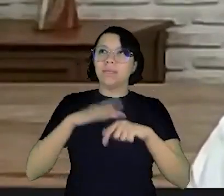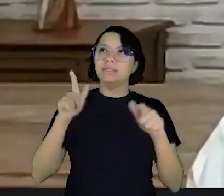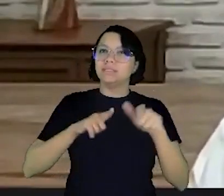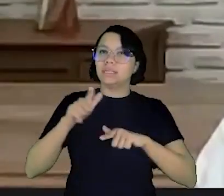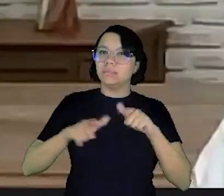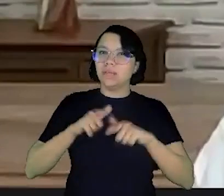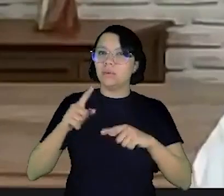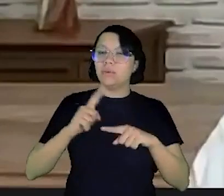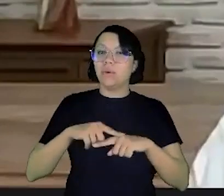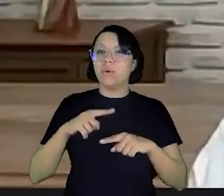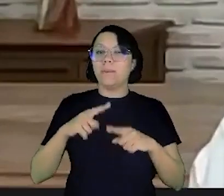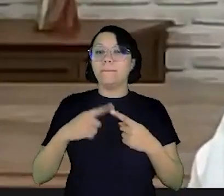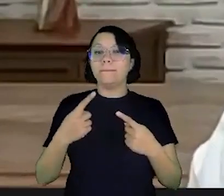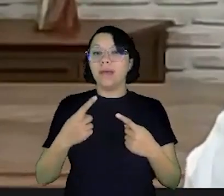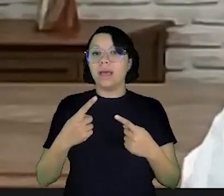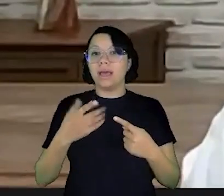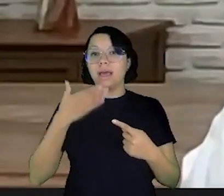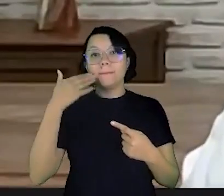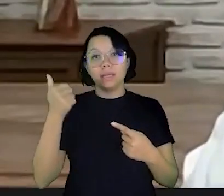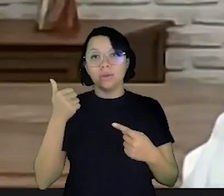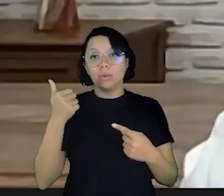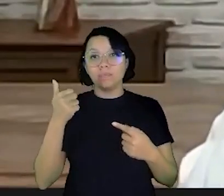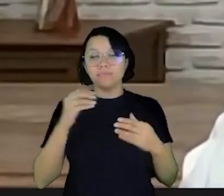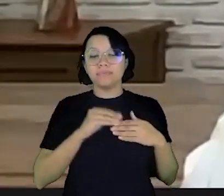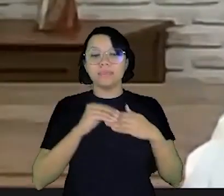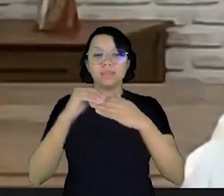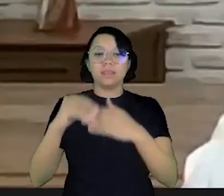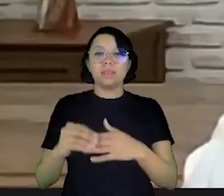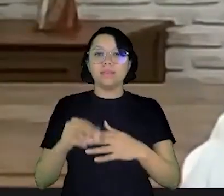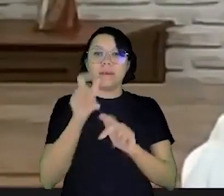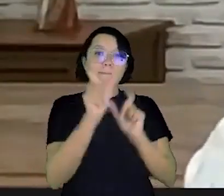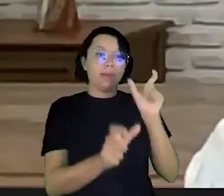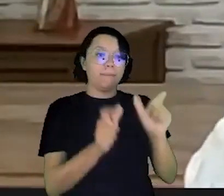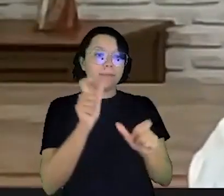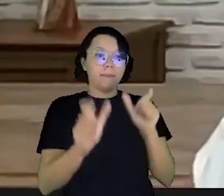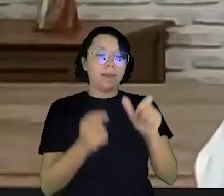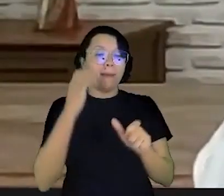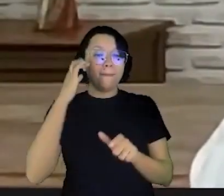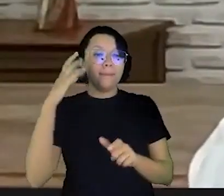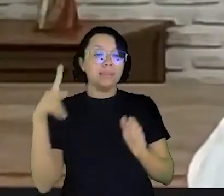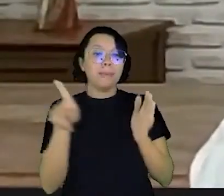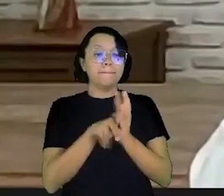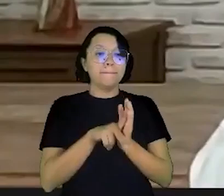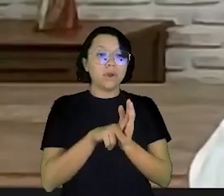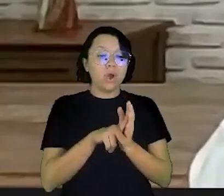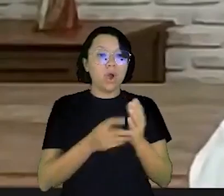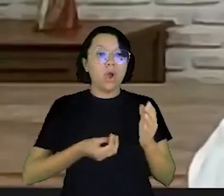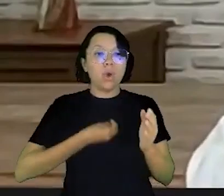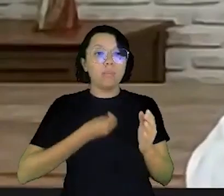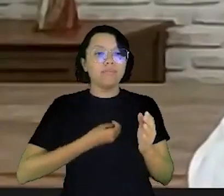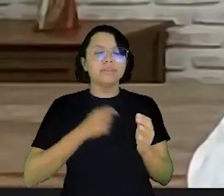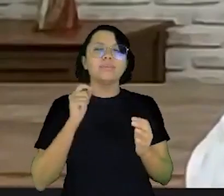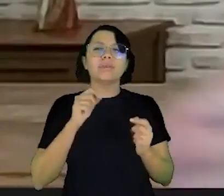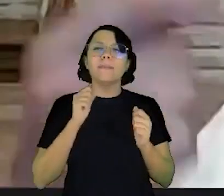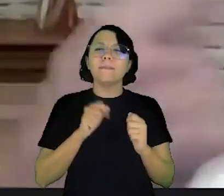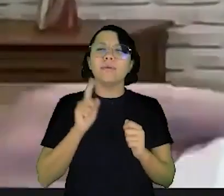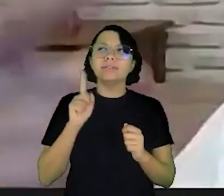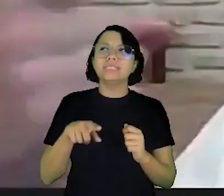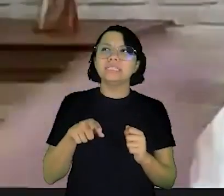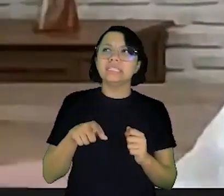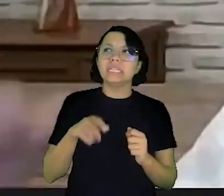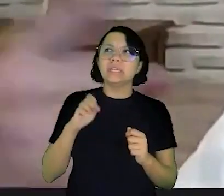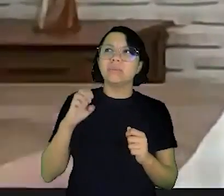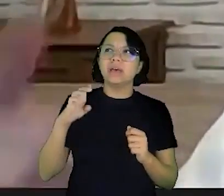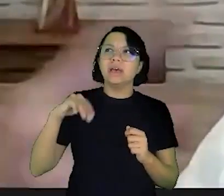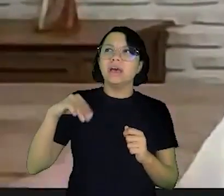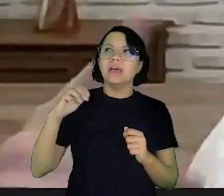trabalhoso mas é mais efetivo é levar cada participante a refletir sobre a sua própria situação pensar o que